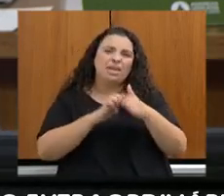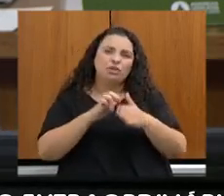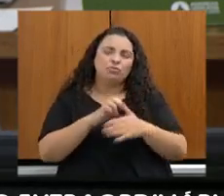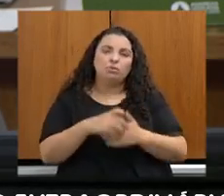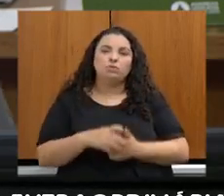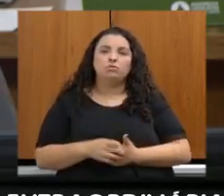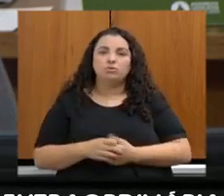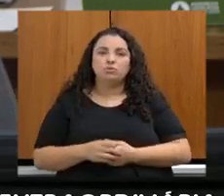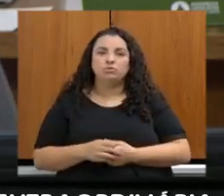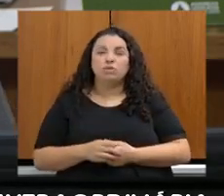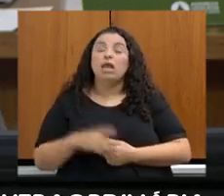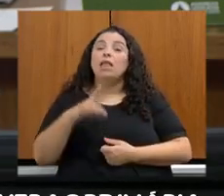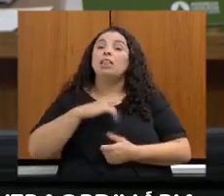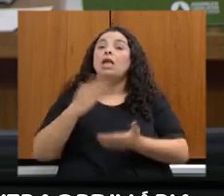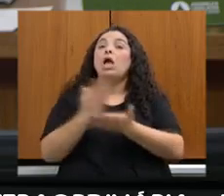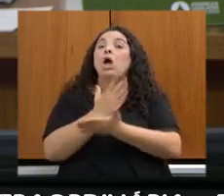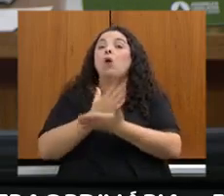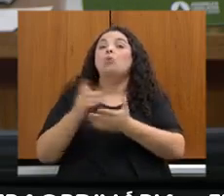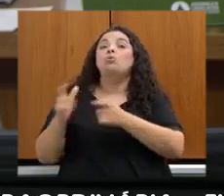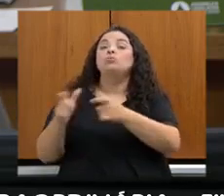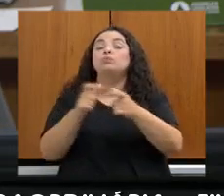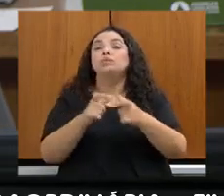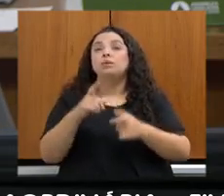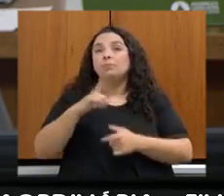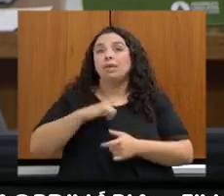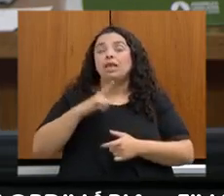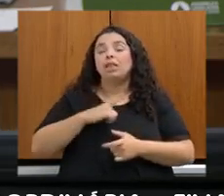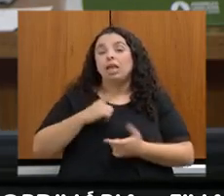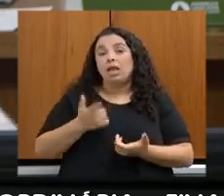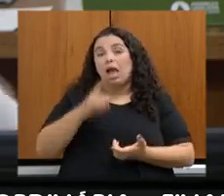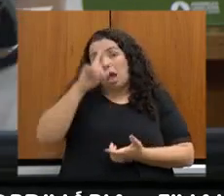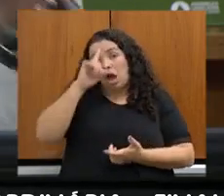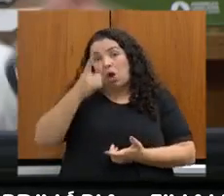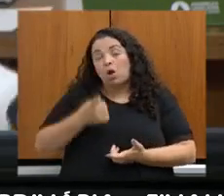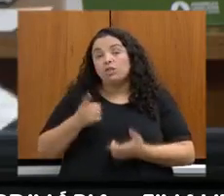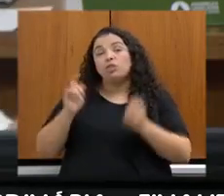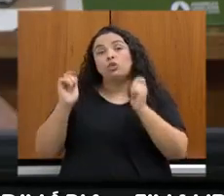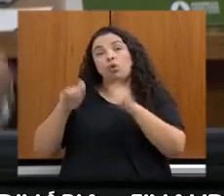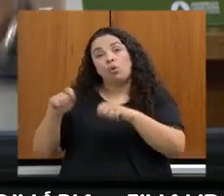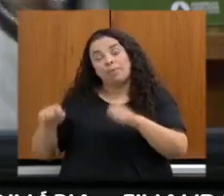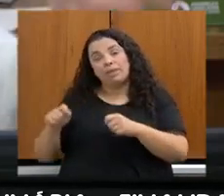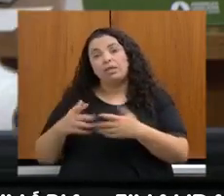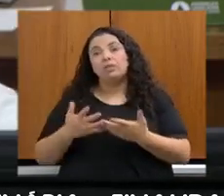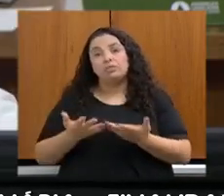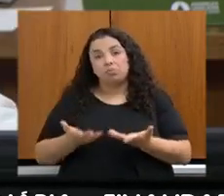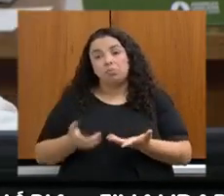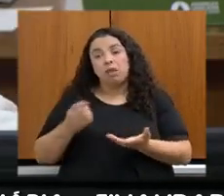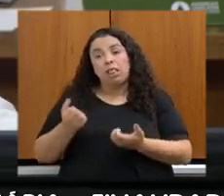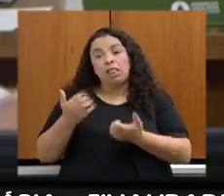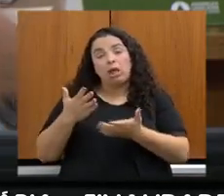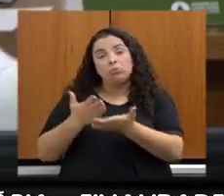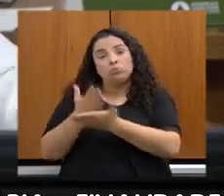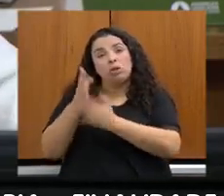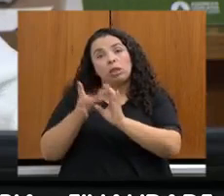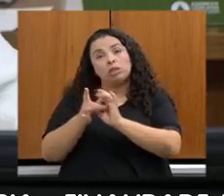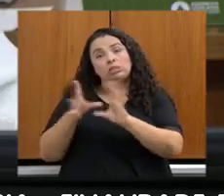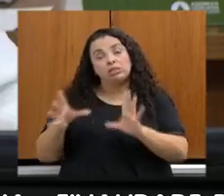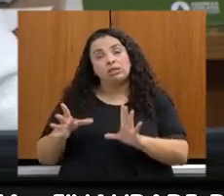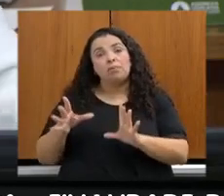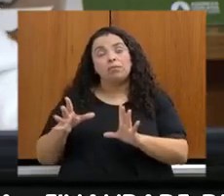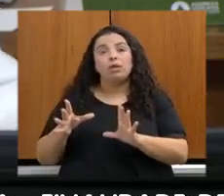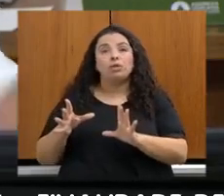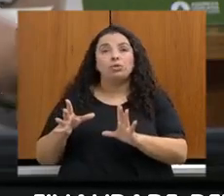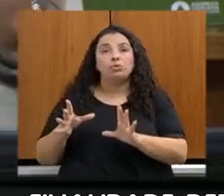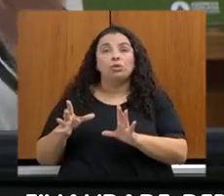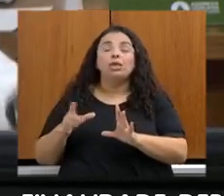alguns municípios onde há delegação de competência para o licenciamento das classes maiores, responsabilidade do